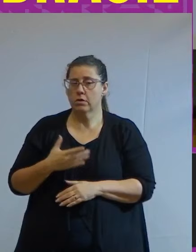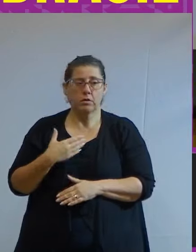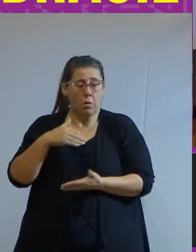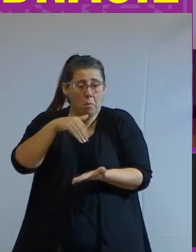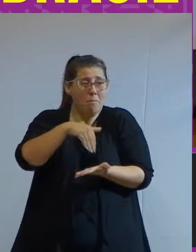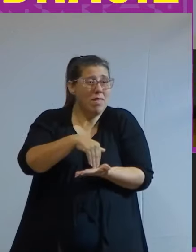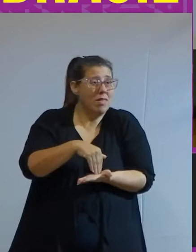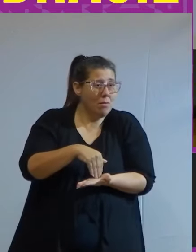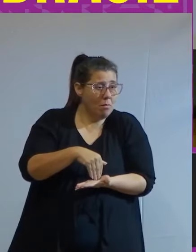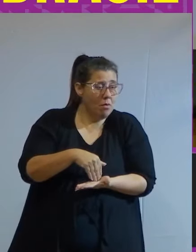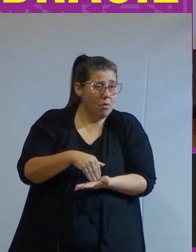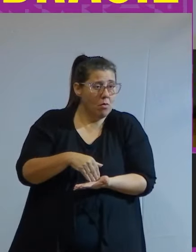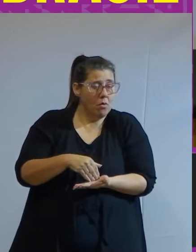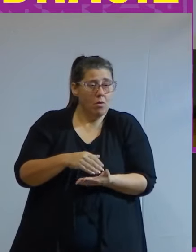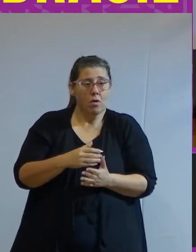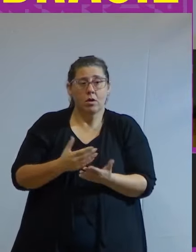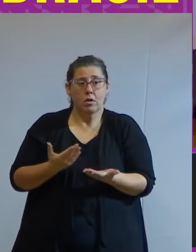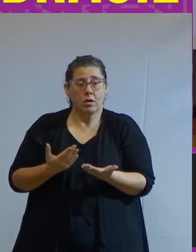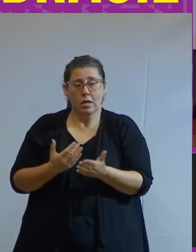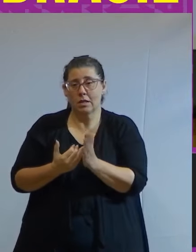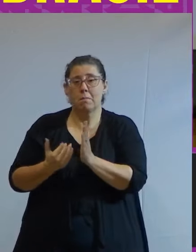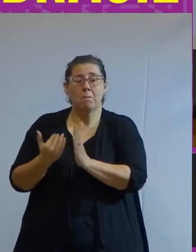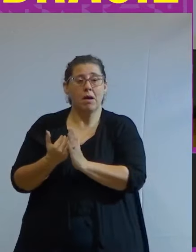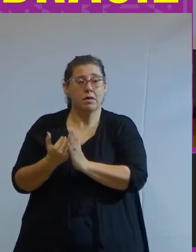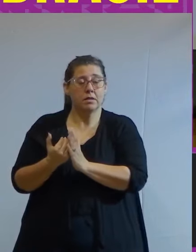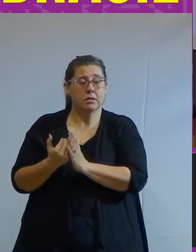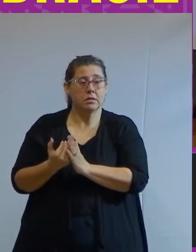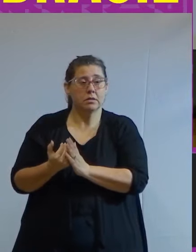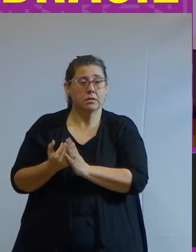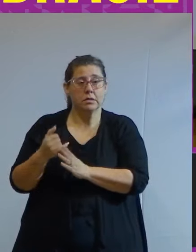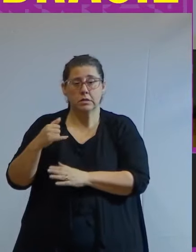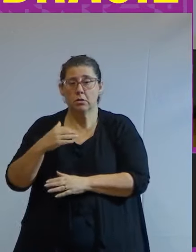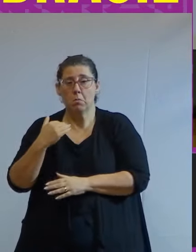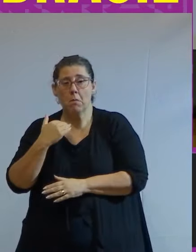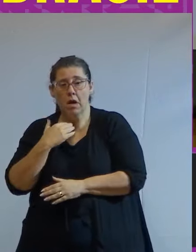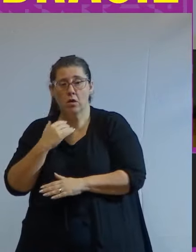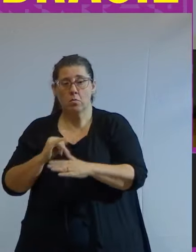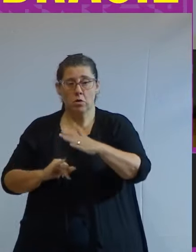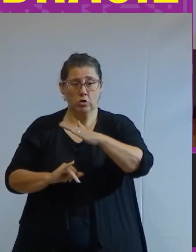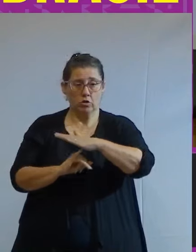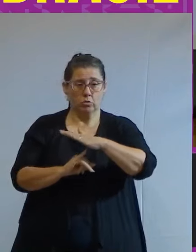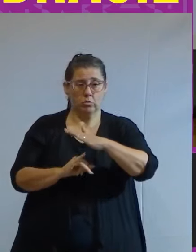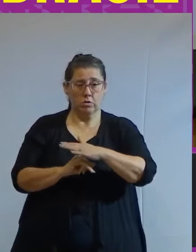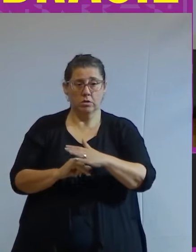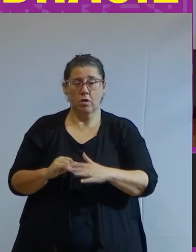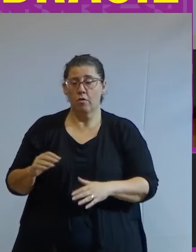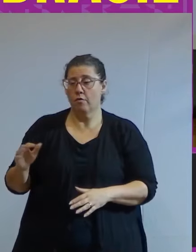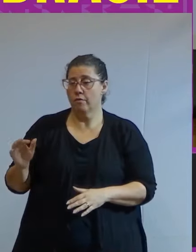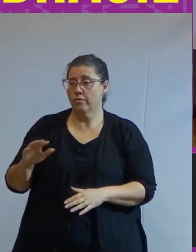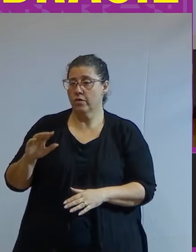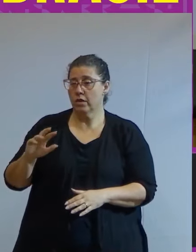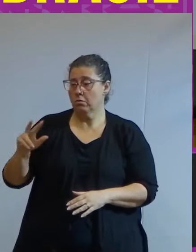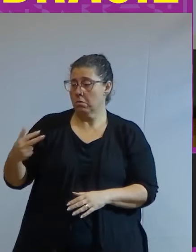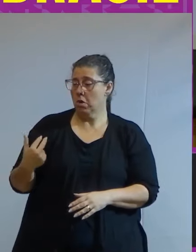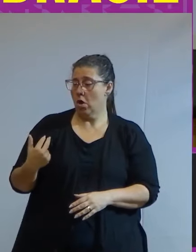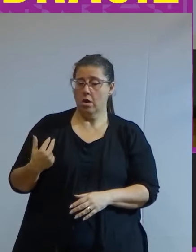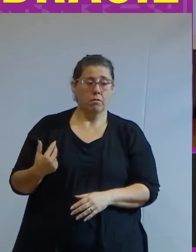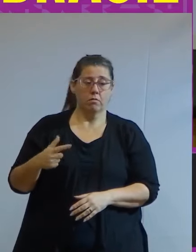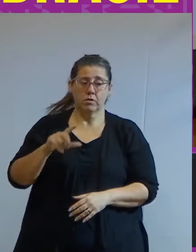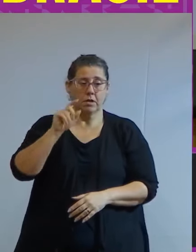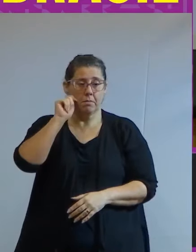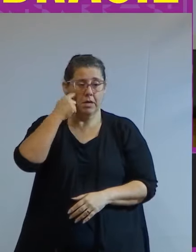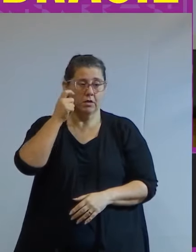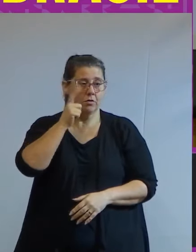que deveria ser e até mais do que o mínimo se um banco ou uma instituição financeira simplesmente olha para a minha cor da pele e fala não vou te dar acesso ao